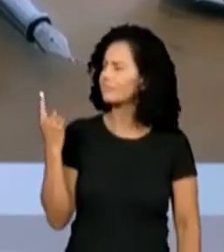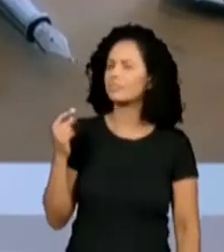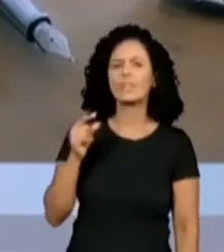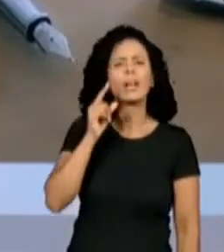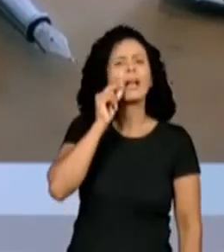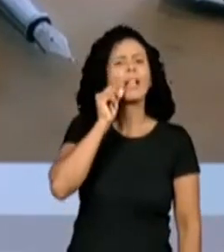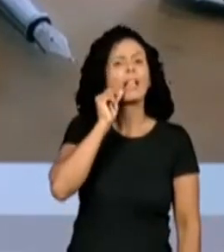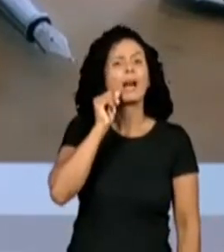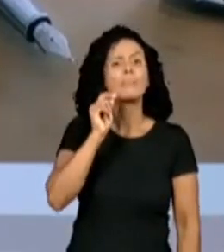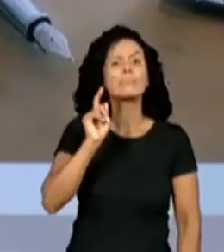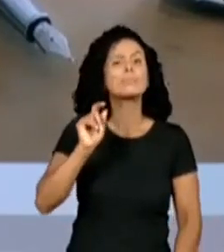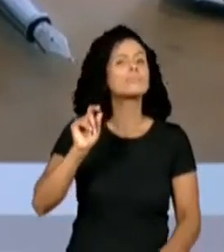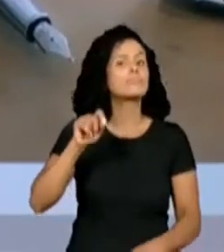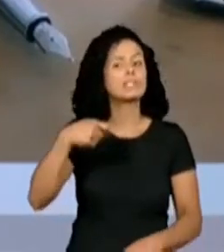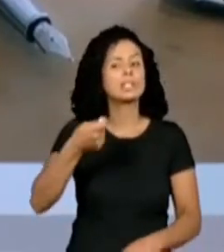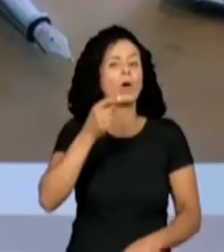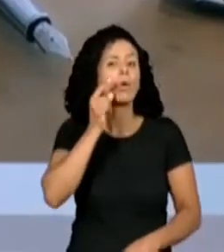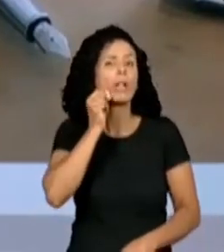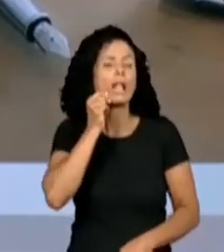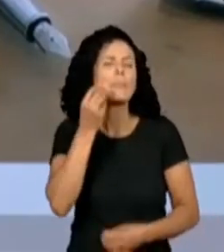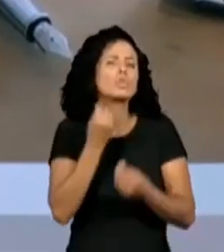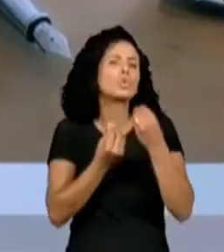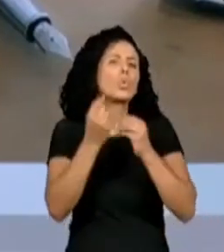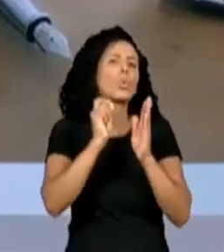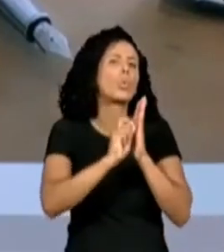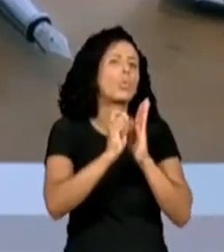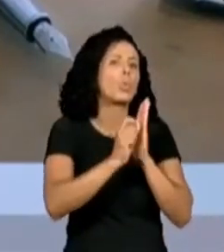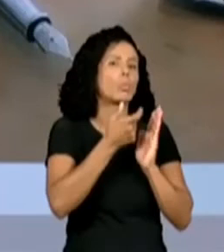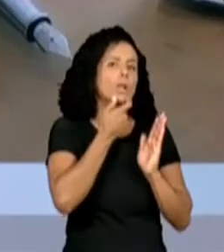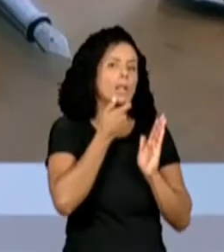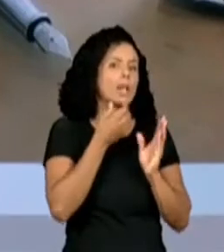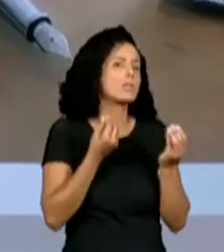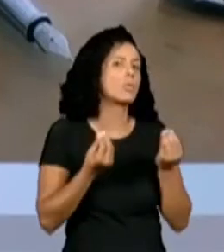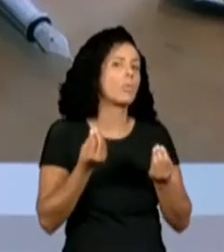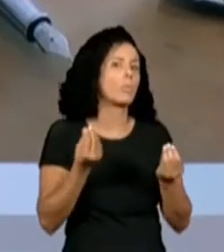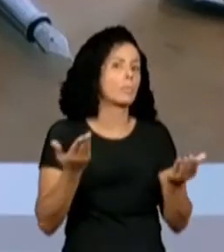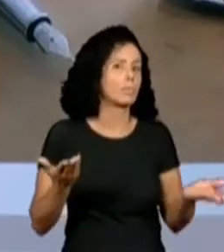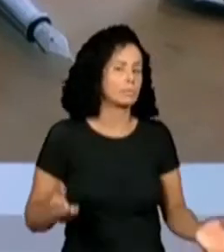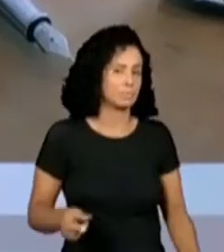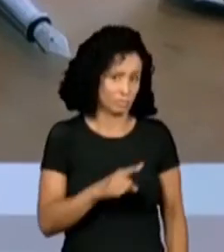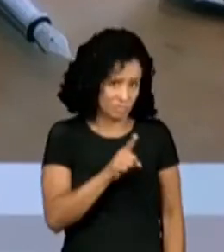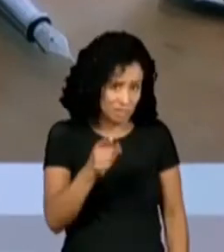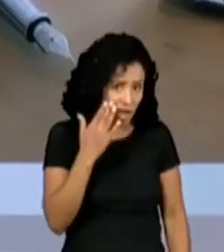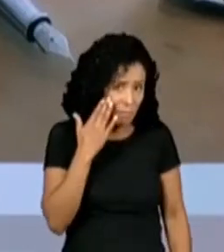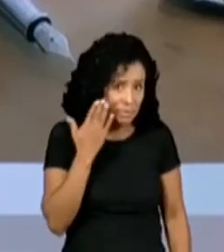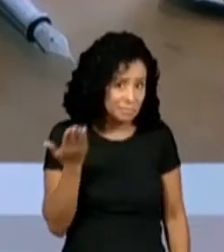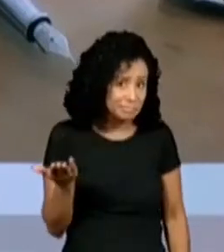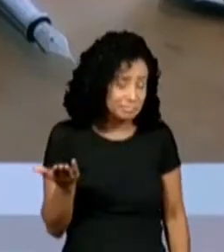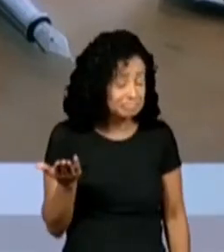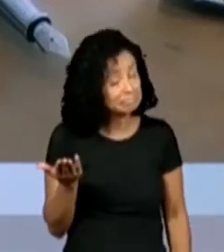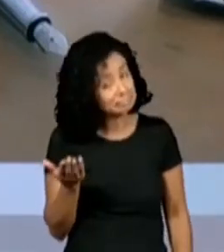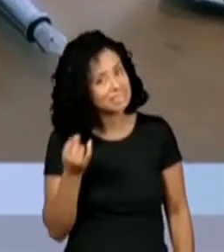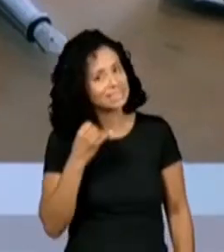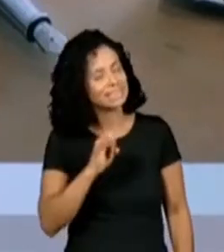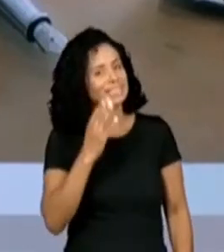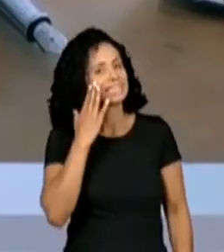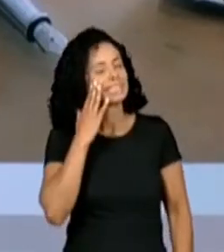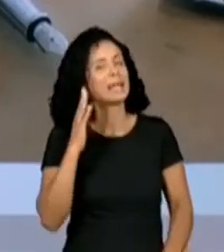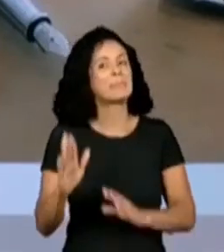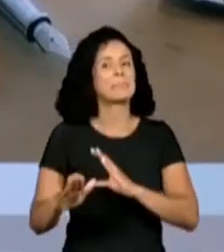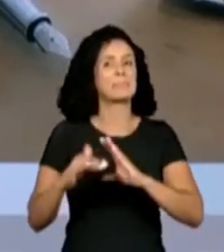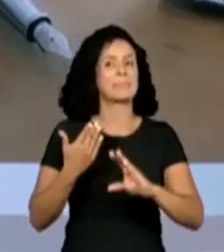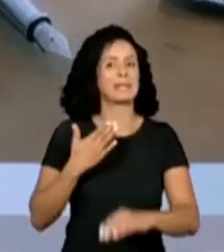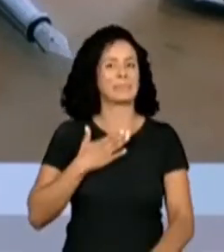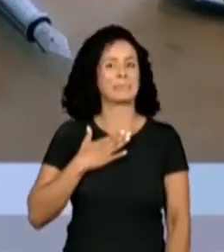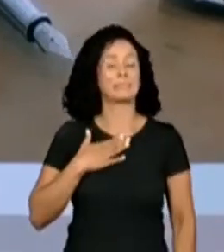ali escrevendo num papel. Esse é o número 1. Se você sabe como é que se fala lápis em English, já vai mandando aí no chat